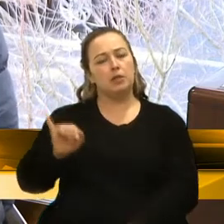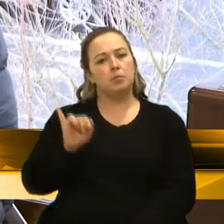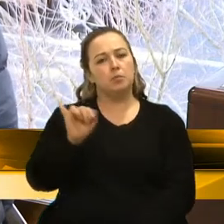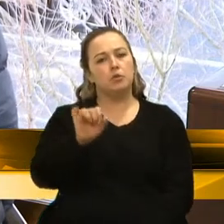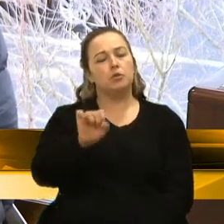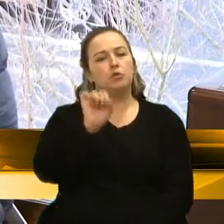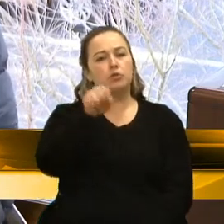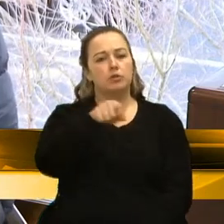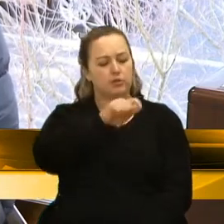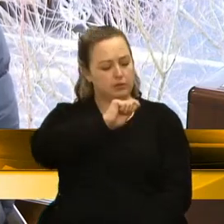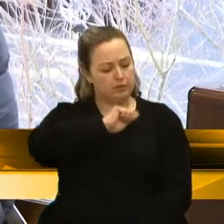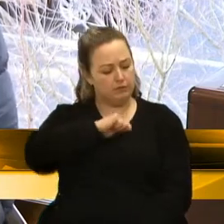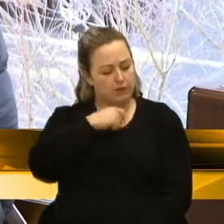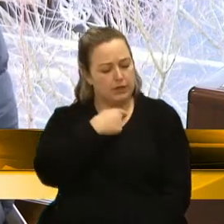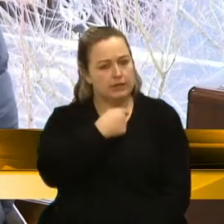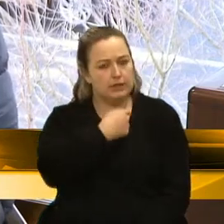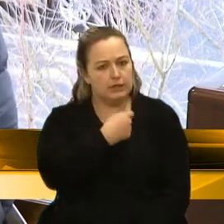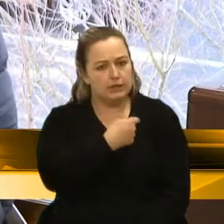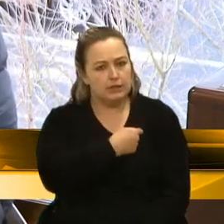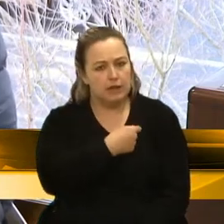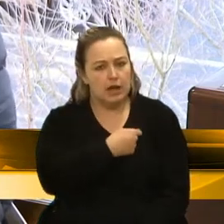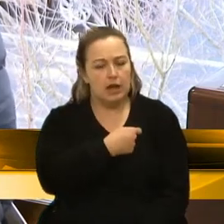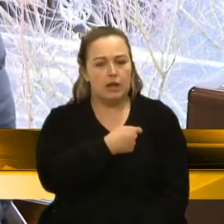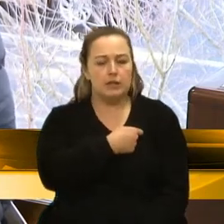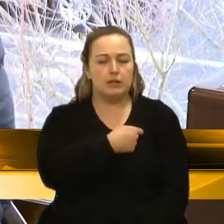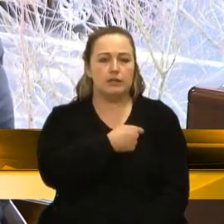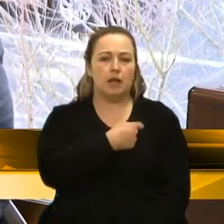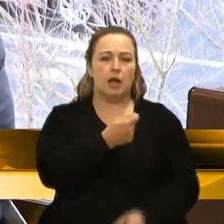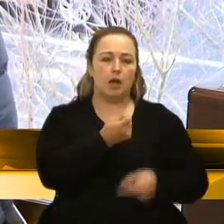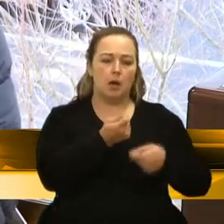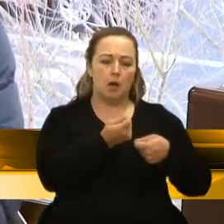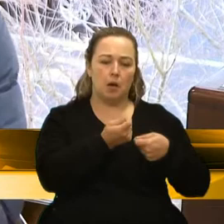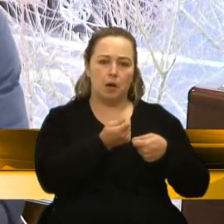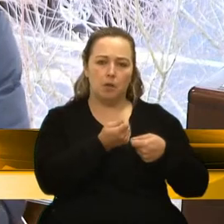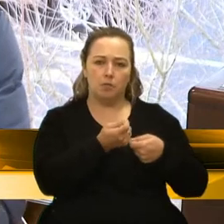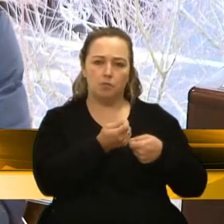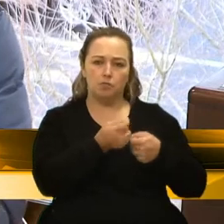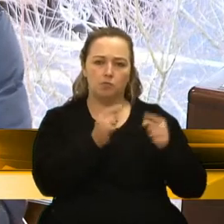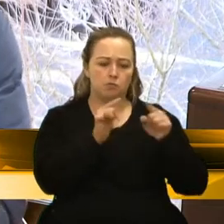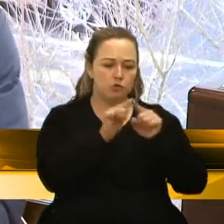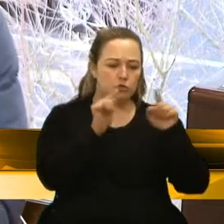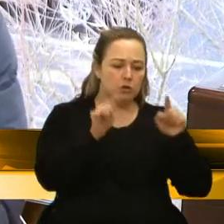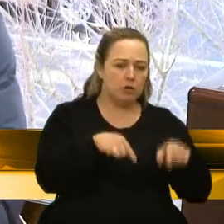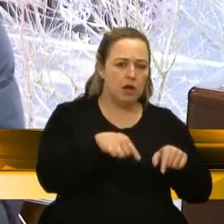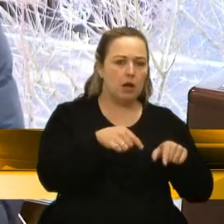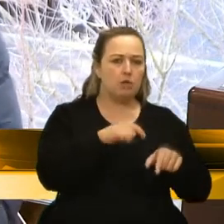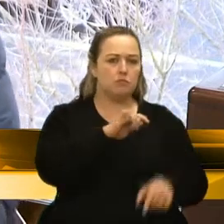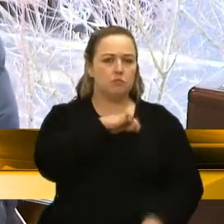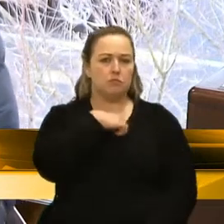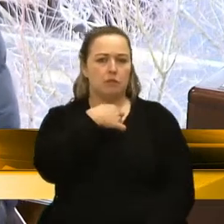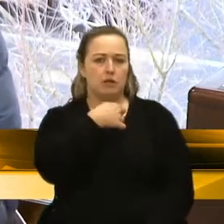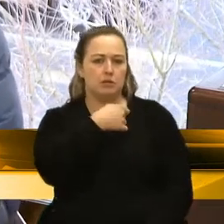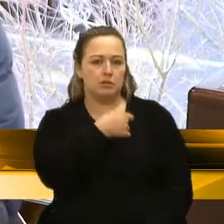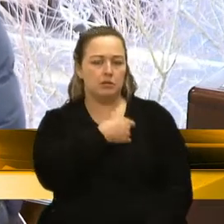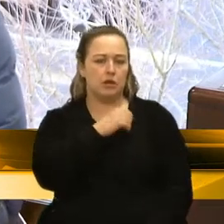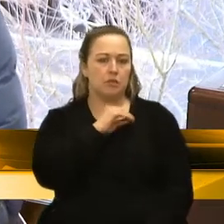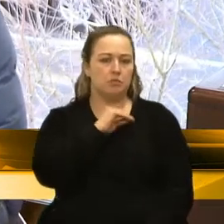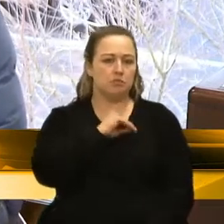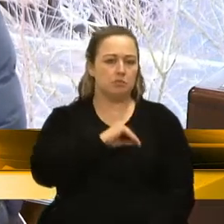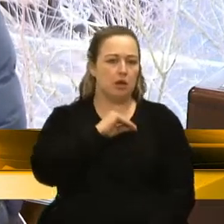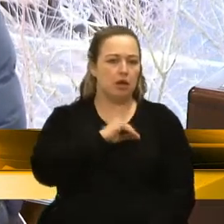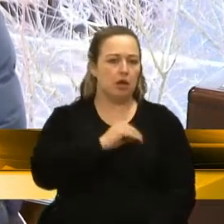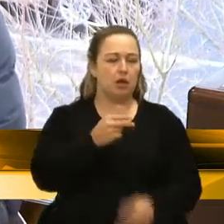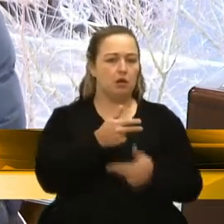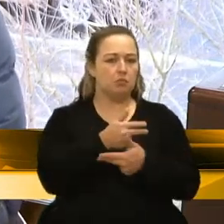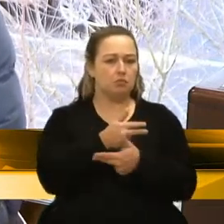com o poder público referente aos funcionários, em todos os gastos que ocorrem. Mas, jamais, de